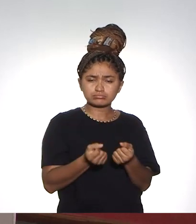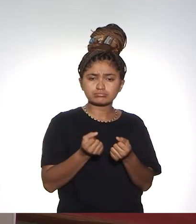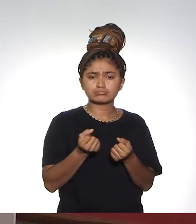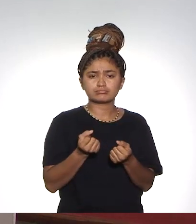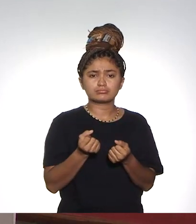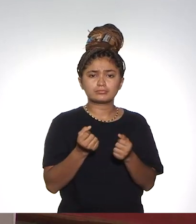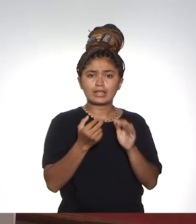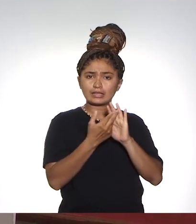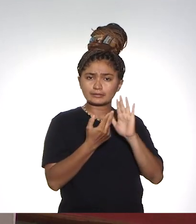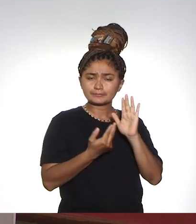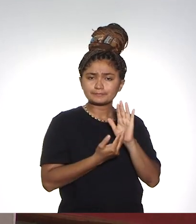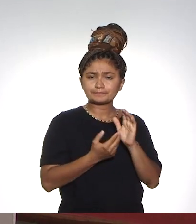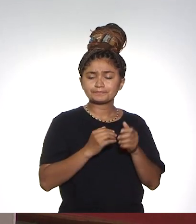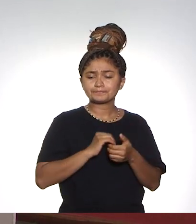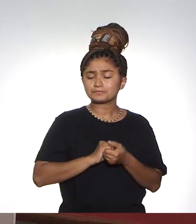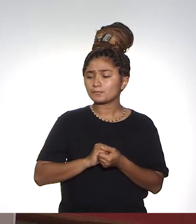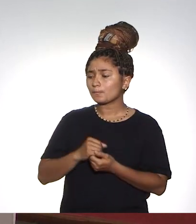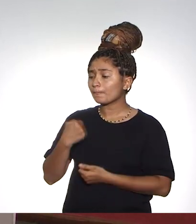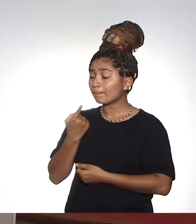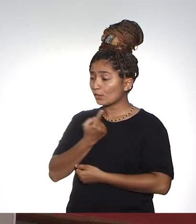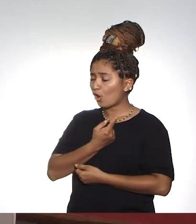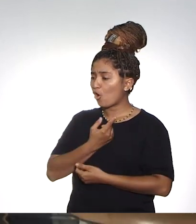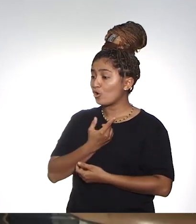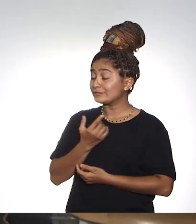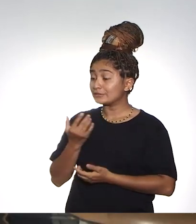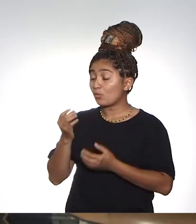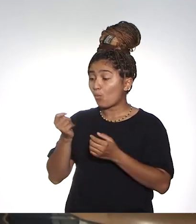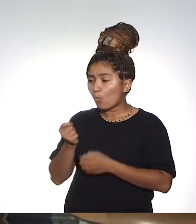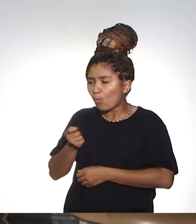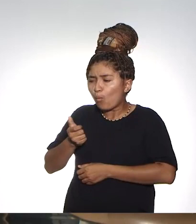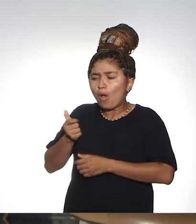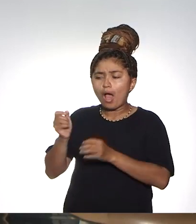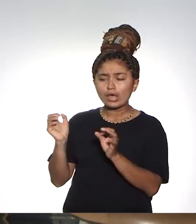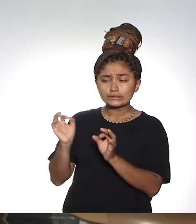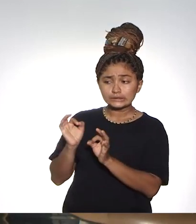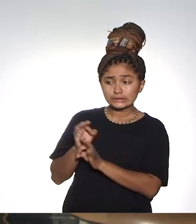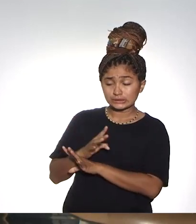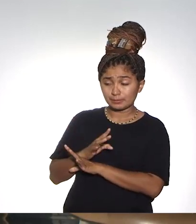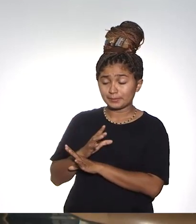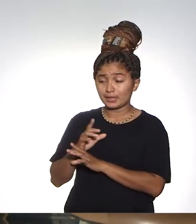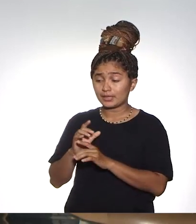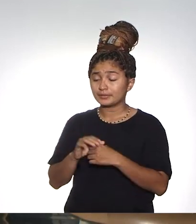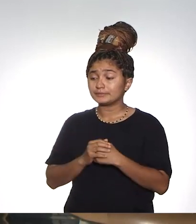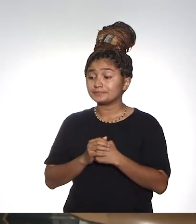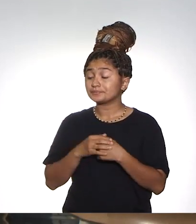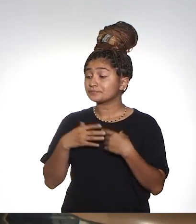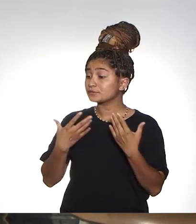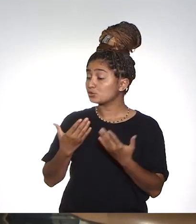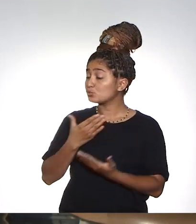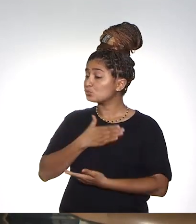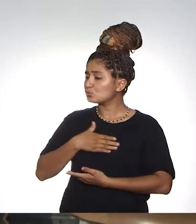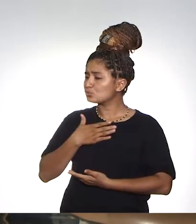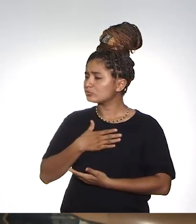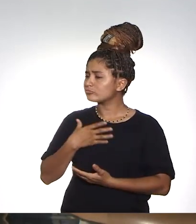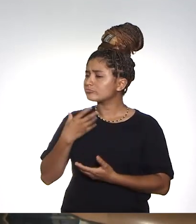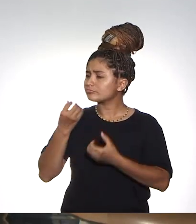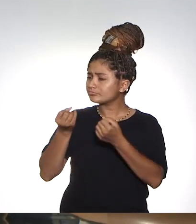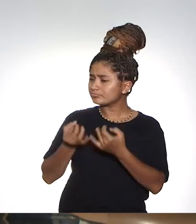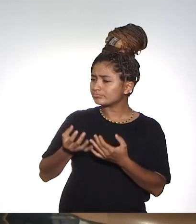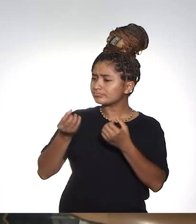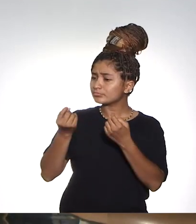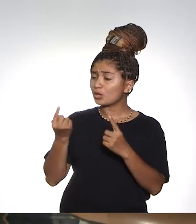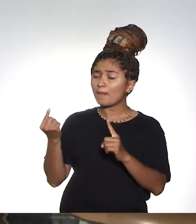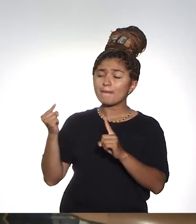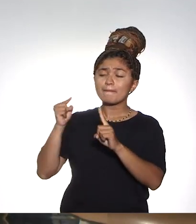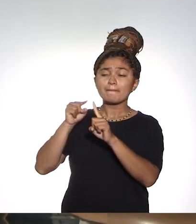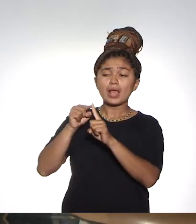e ter realmente aprovado essa normativa. E nós estamos nos encaminhando já para o encerramento do nosso programa, então, gostaria que